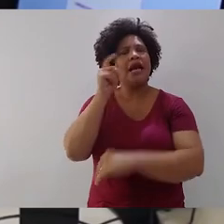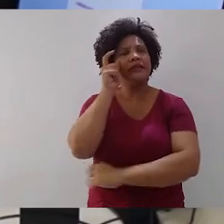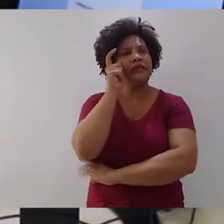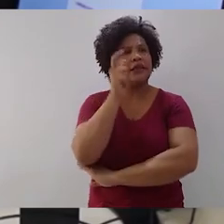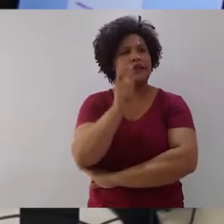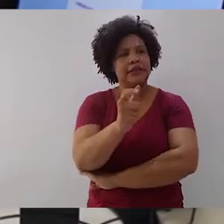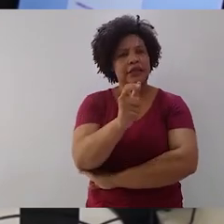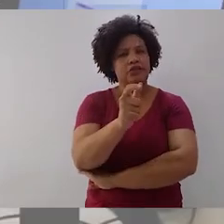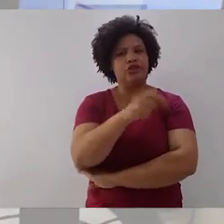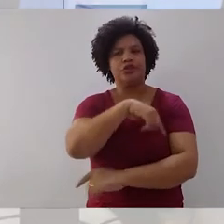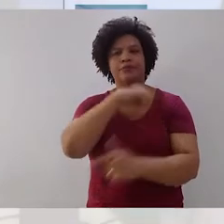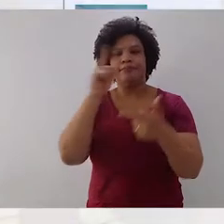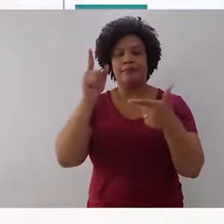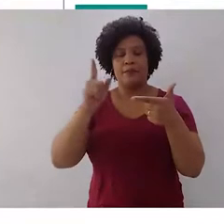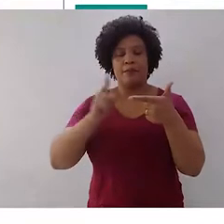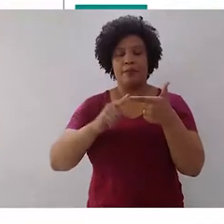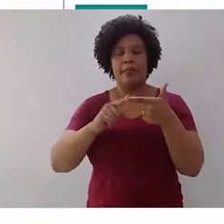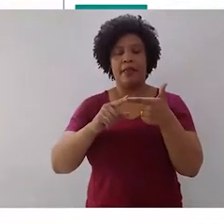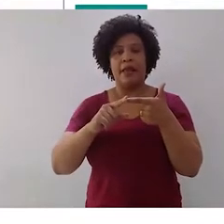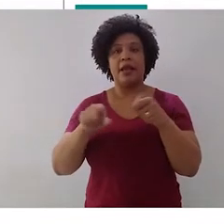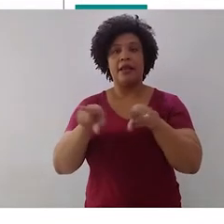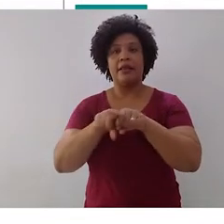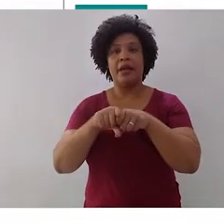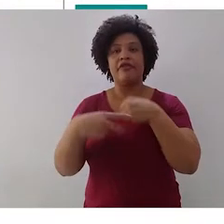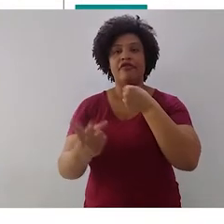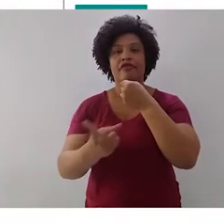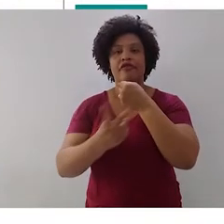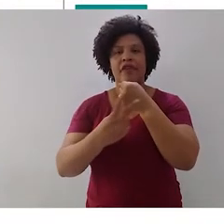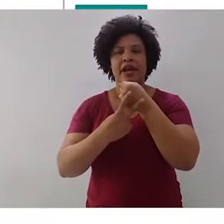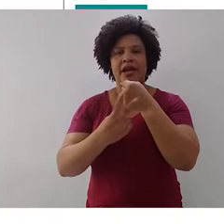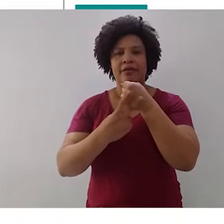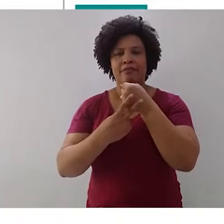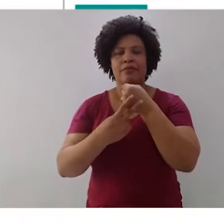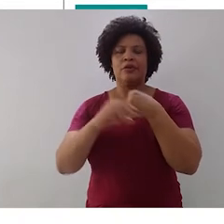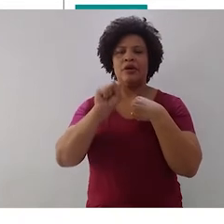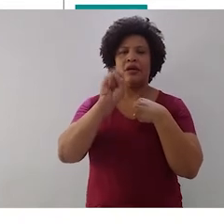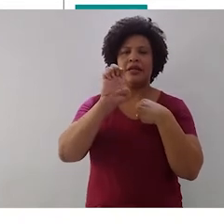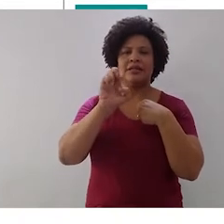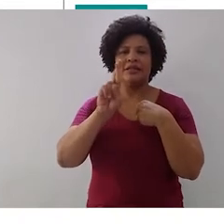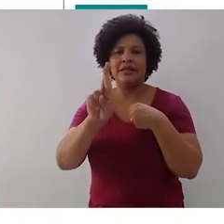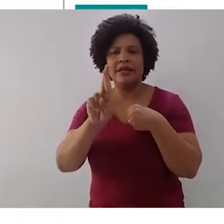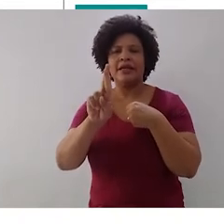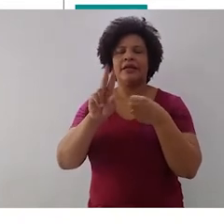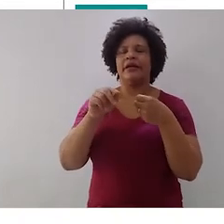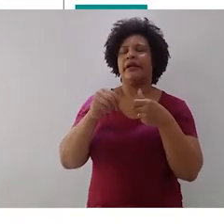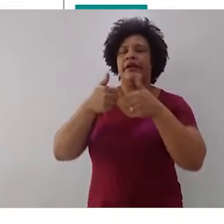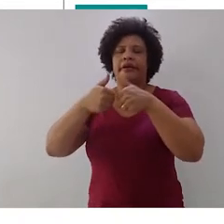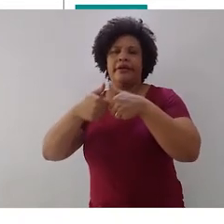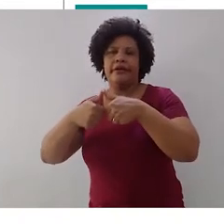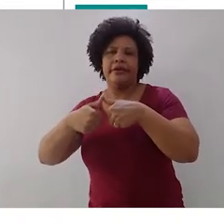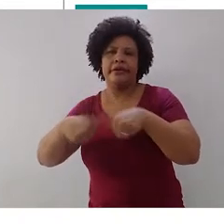ponto fundamental são os verbos muito corriqueiros, como ser, estar, ficar.